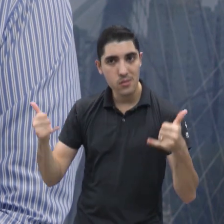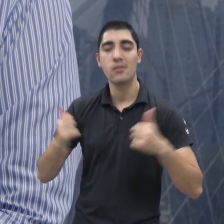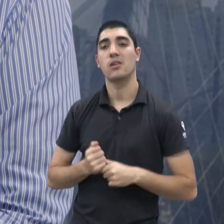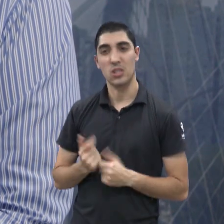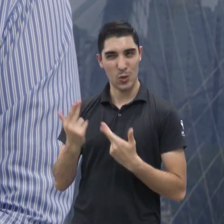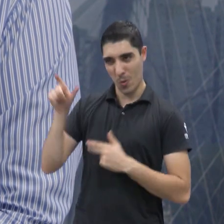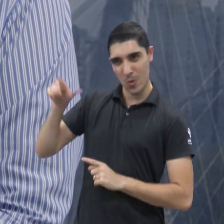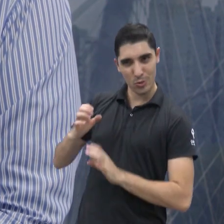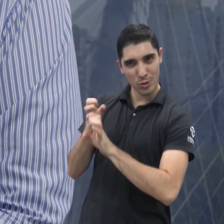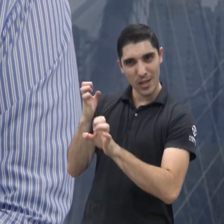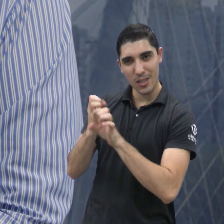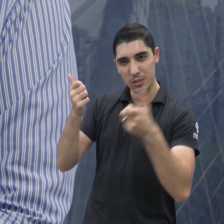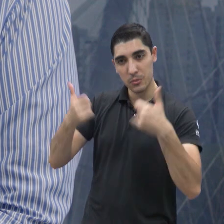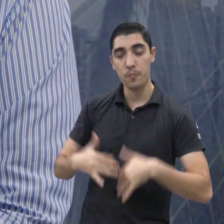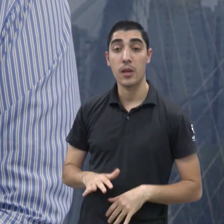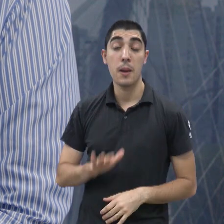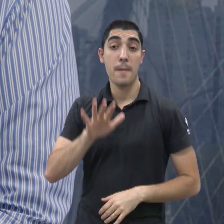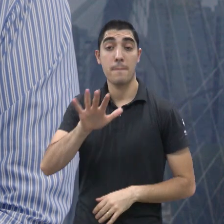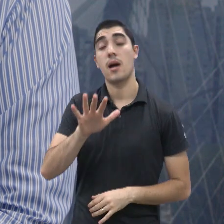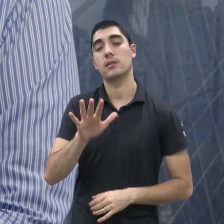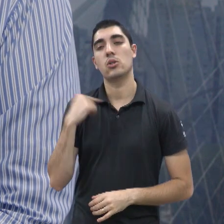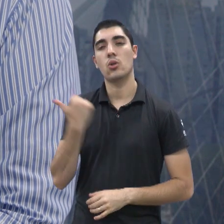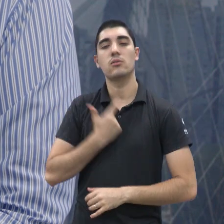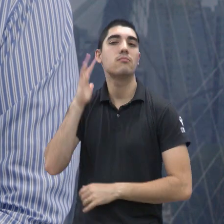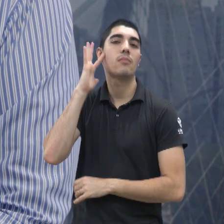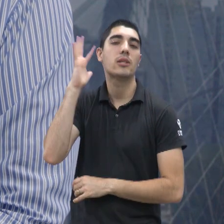Na questão de totalmente democrática, quando a gente pensa